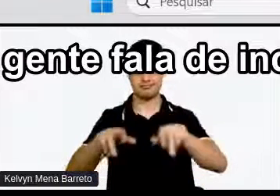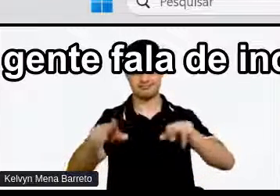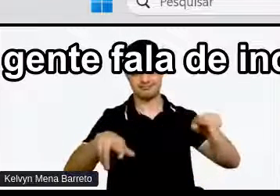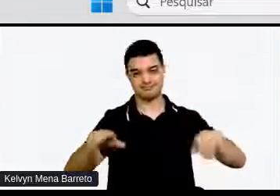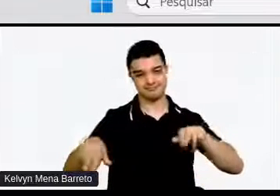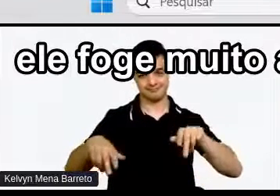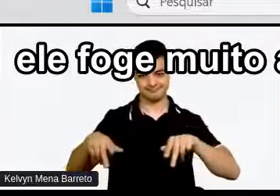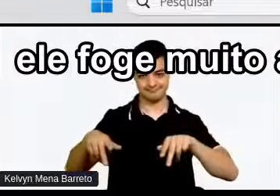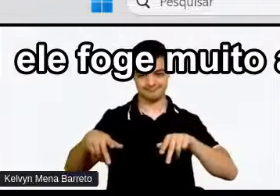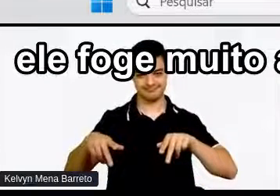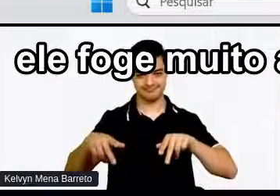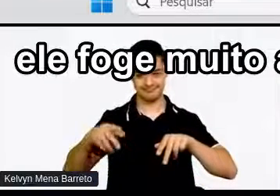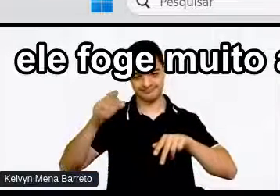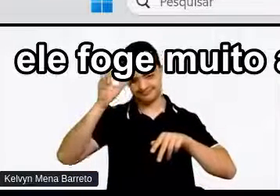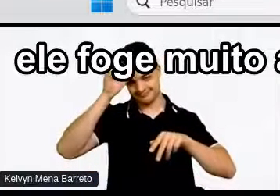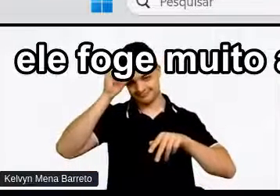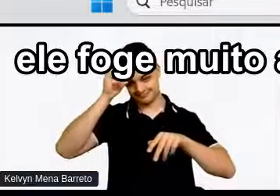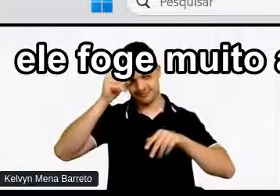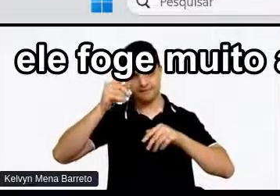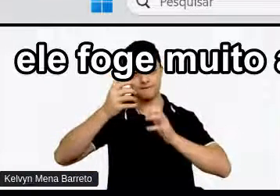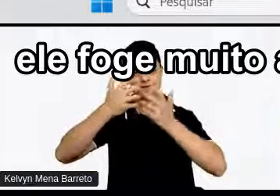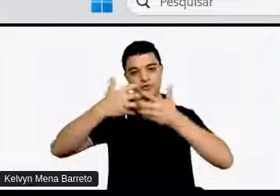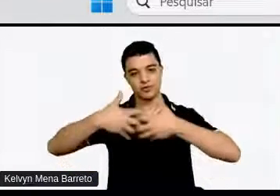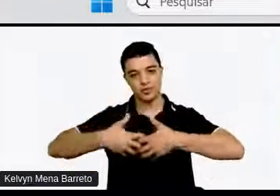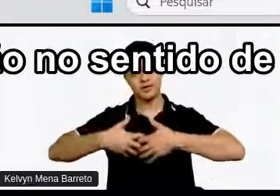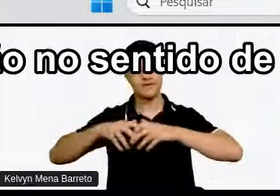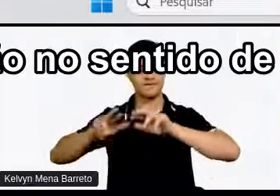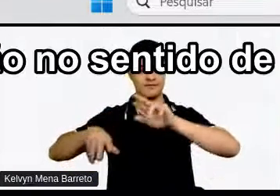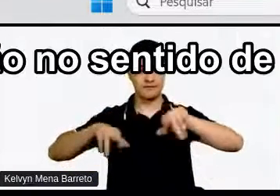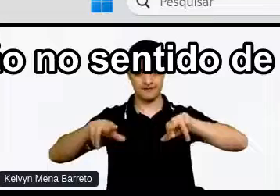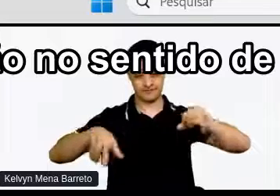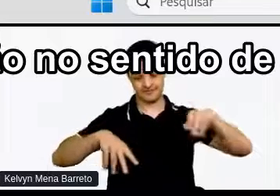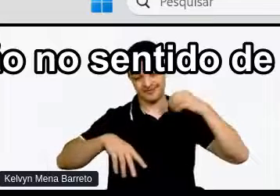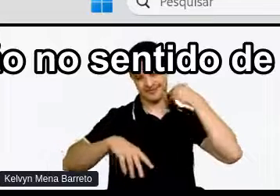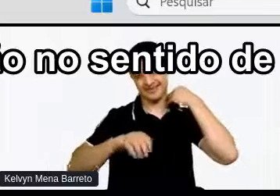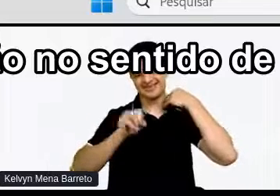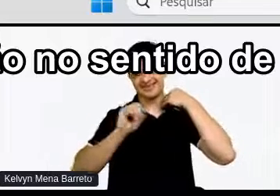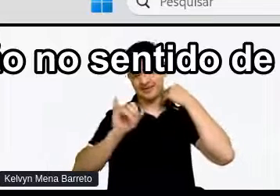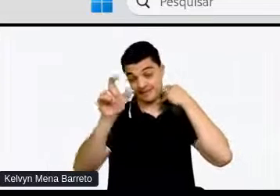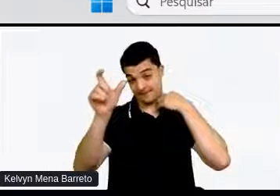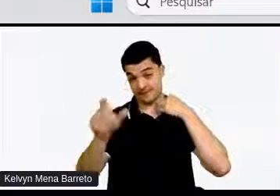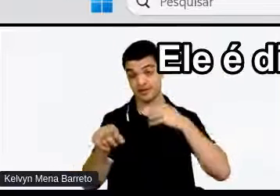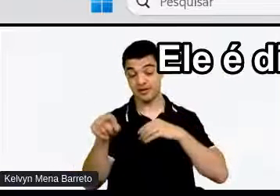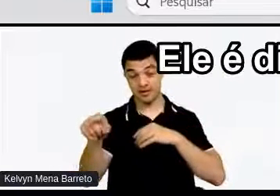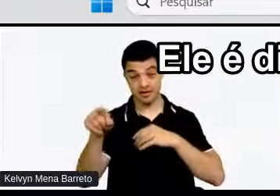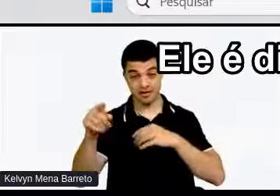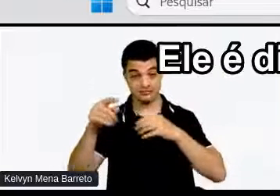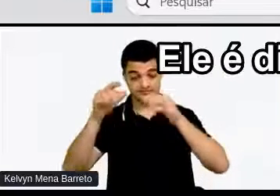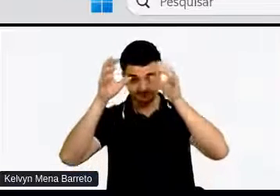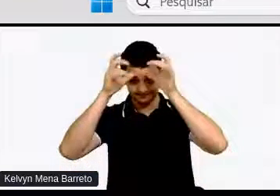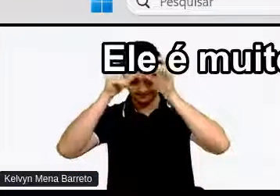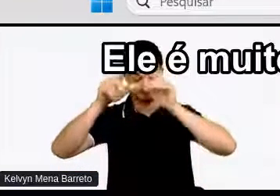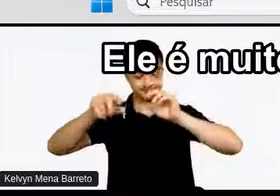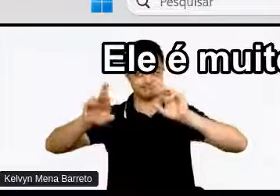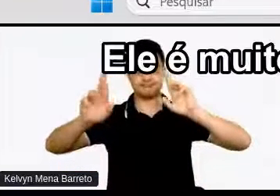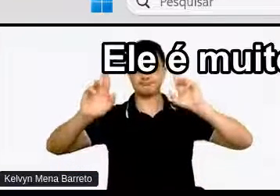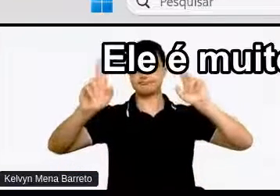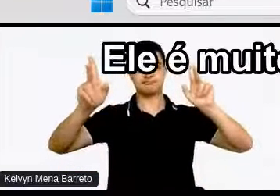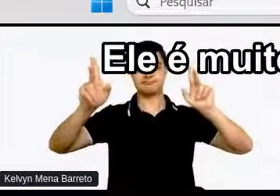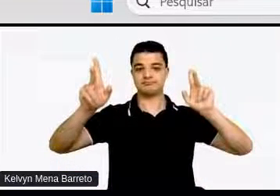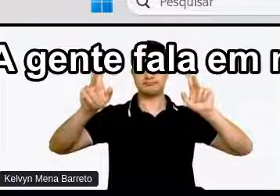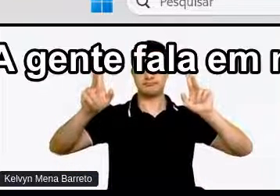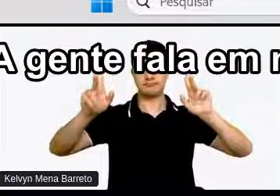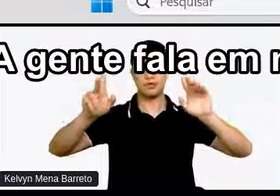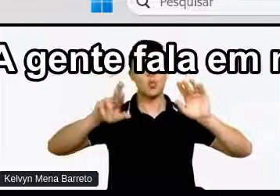Cujo funcionamento Ele foge muito Assim da média Não no sentido De ser melhor ou pior Ele é diferente Ele é muito